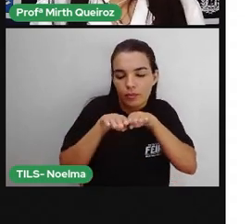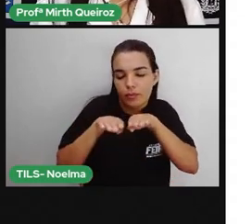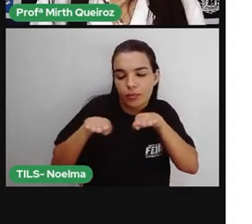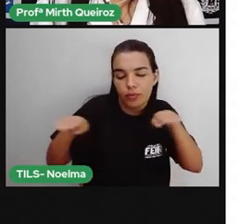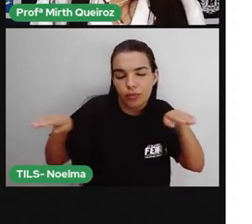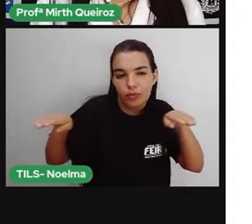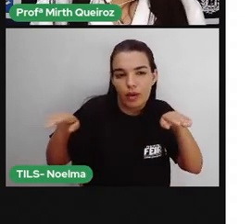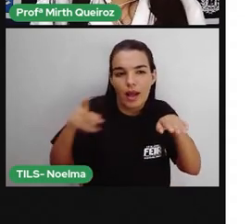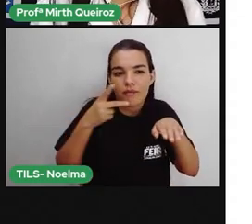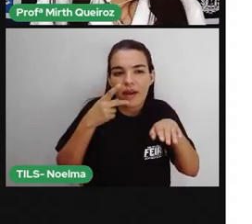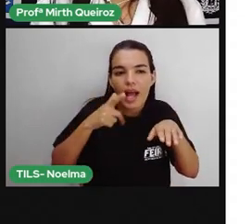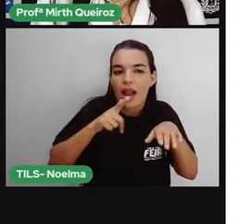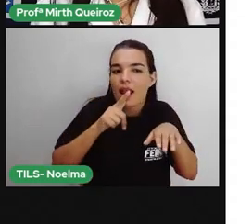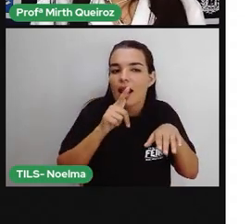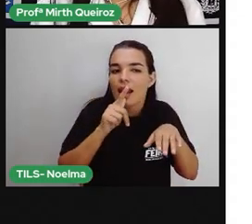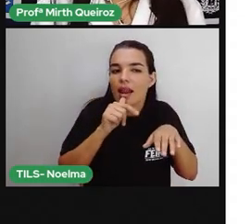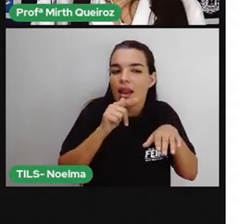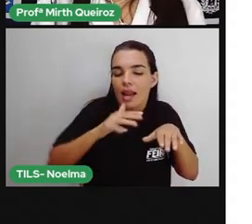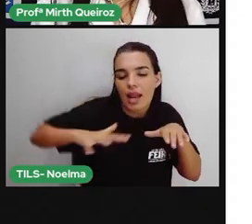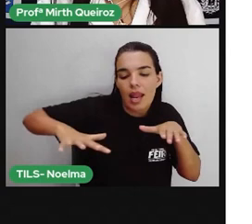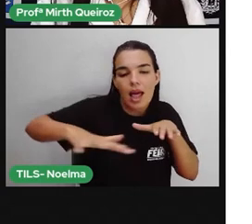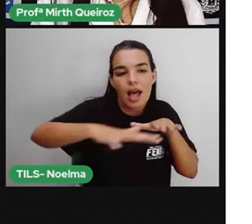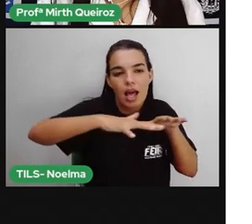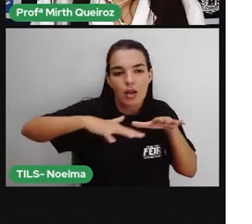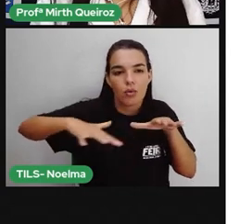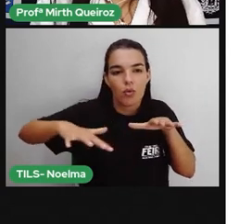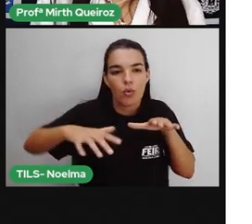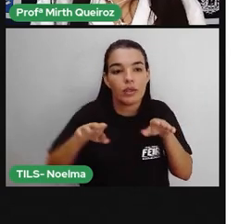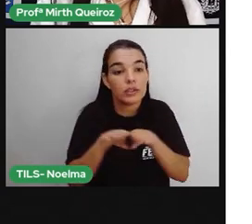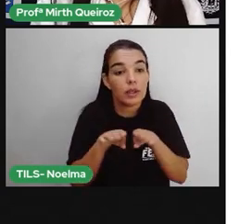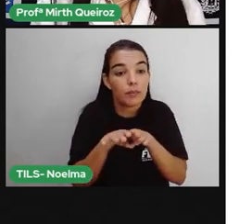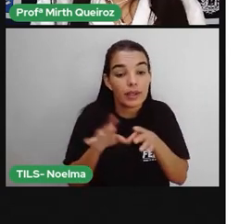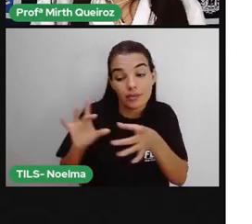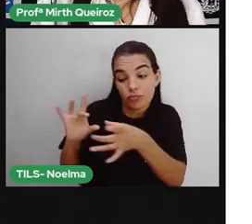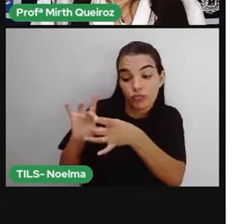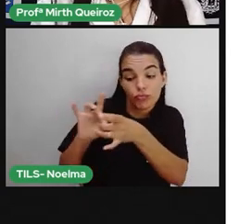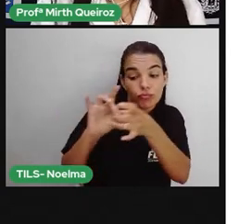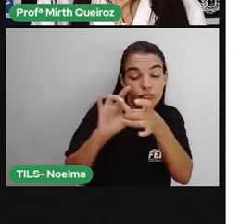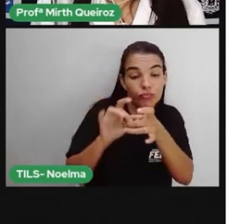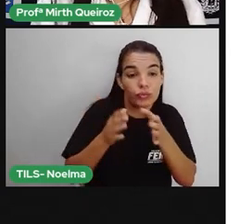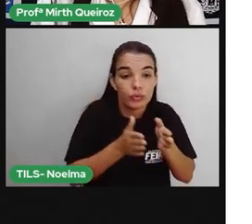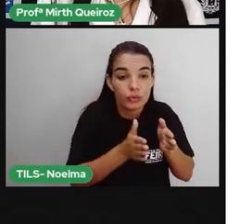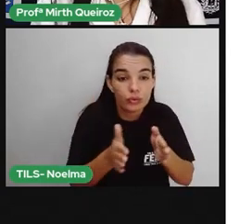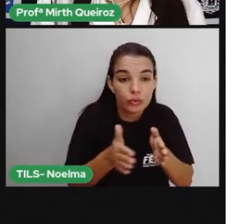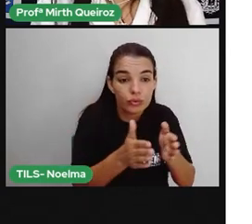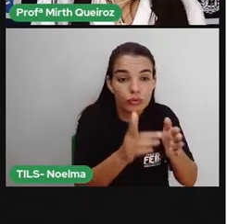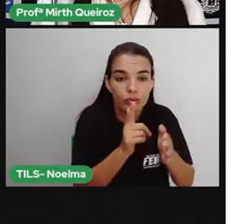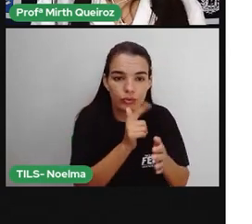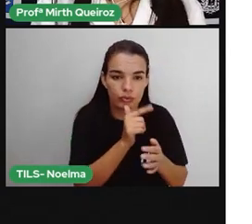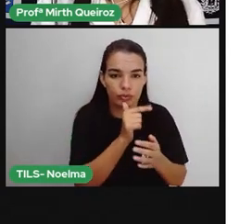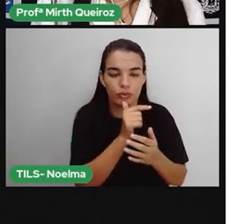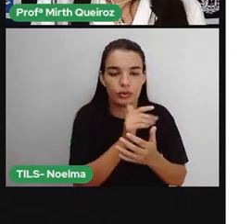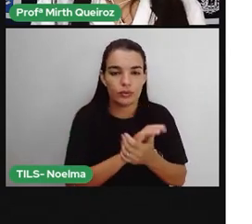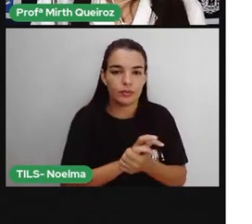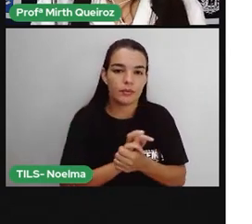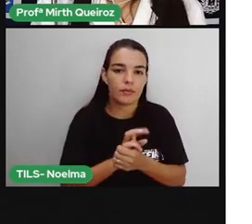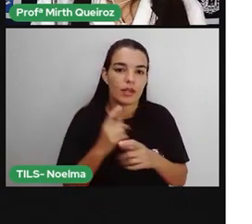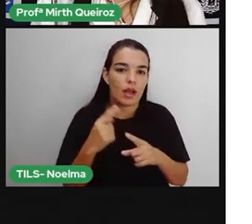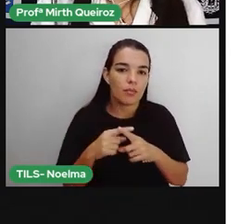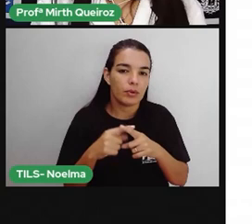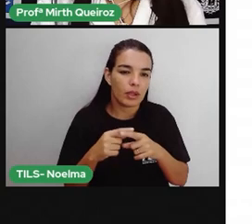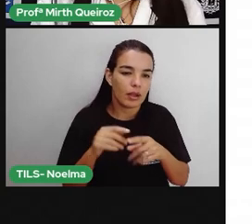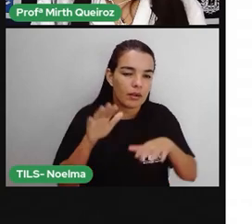lagoas e baías que se interligam aos rios. O relevo contribui para essa ligação devido à baixa